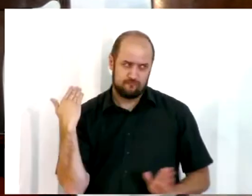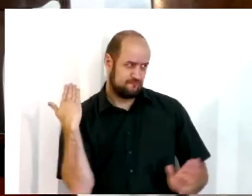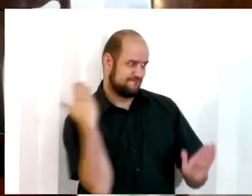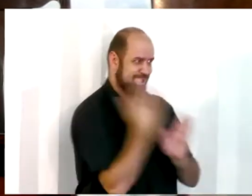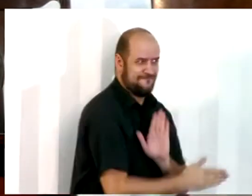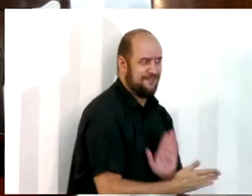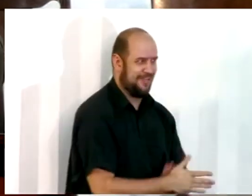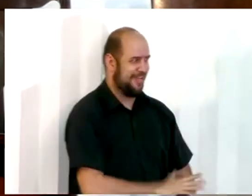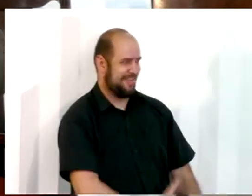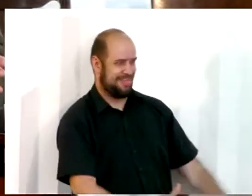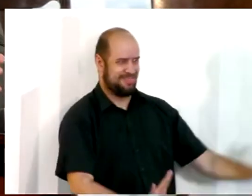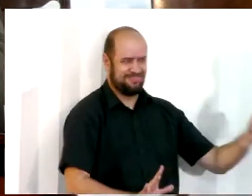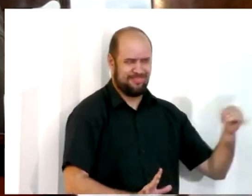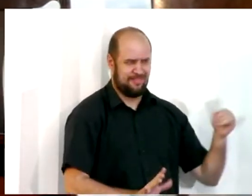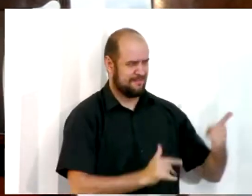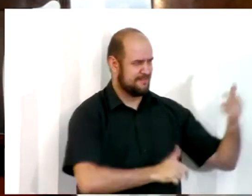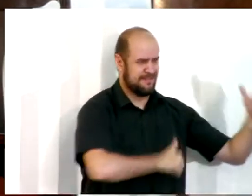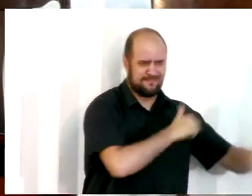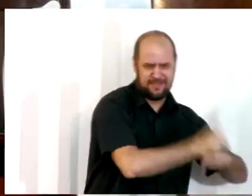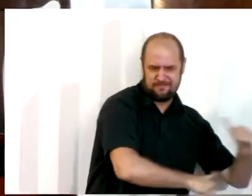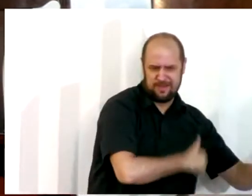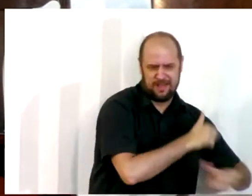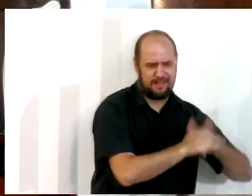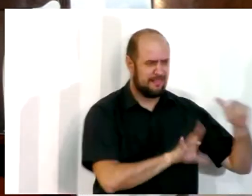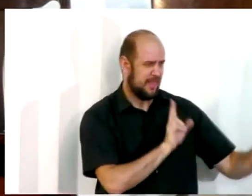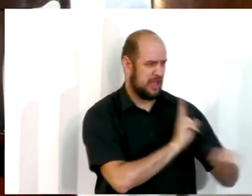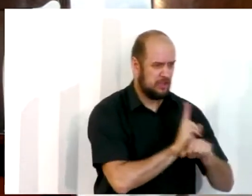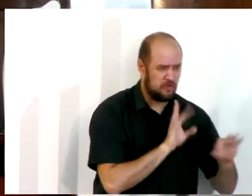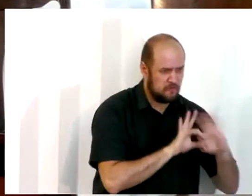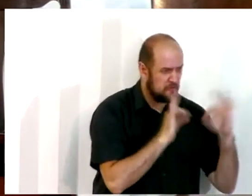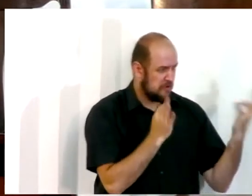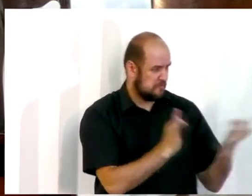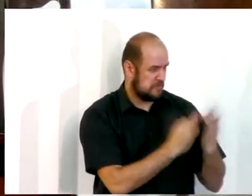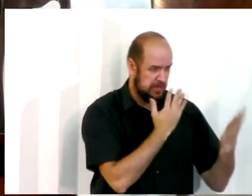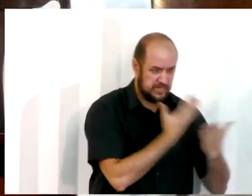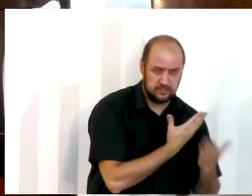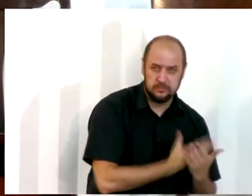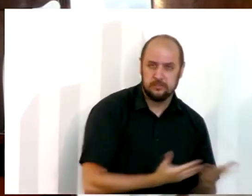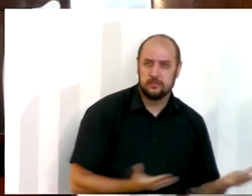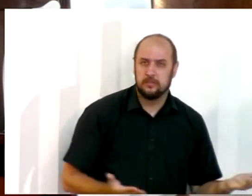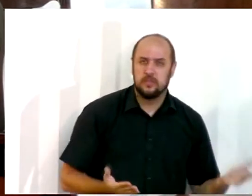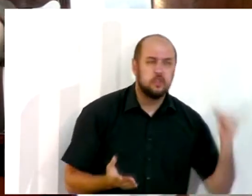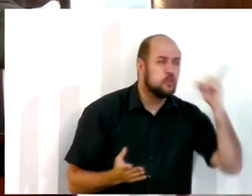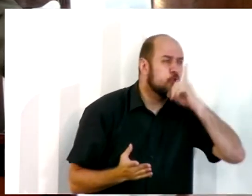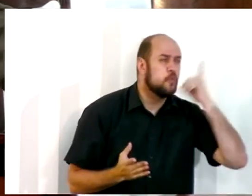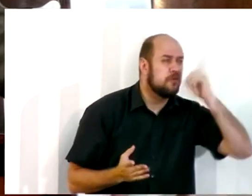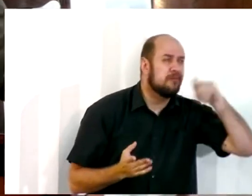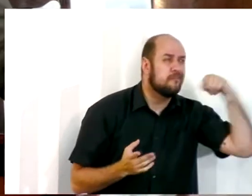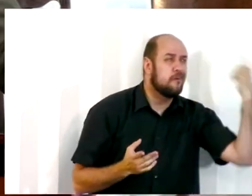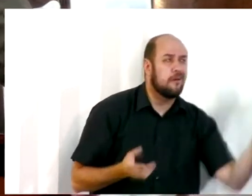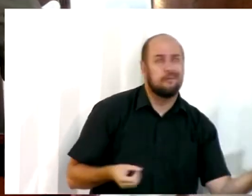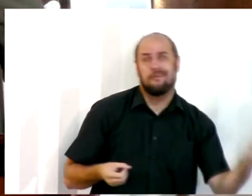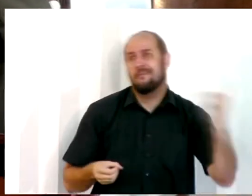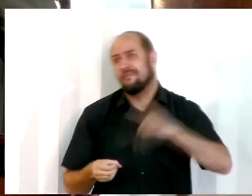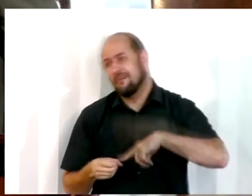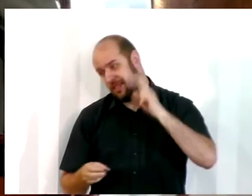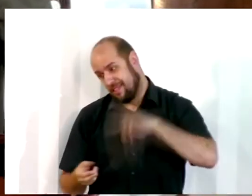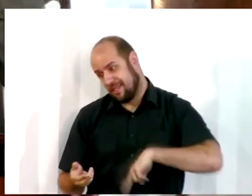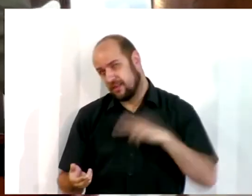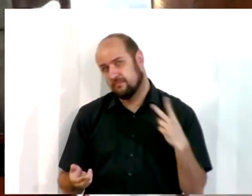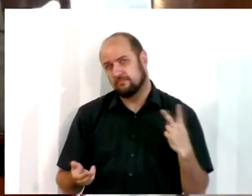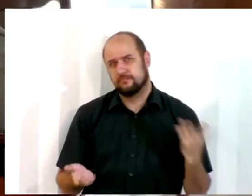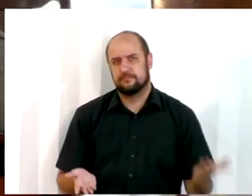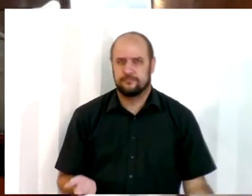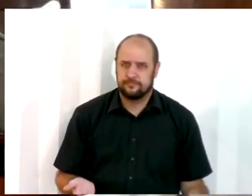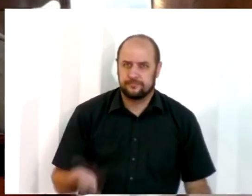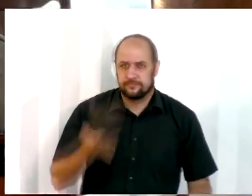mundo, tenho que trabalhar, tenho que cuidar da minha família, tenho que estudar, domingo que vem eu vou ler a Bíblia de novo, tem gente que é assim,